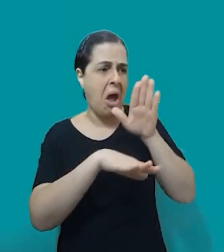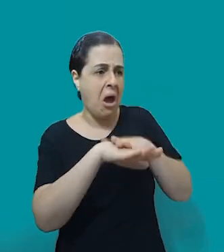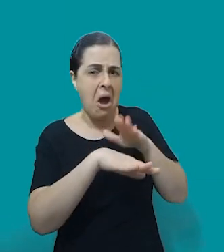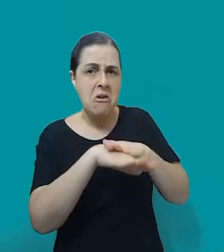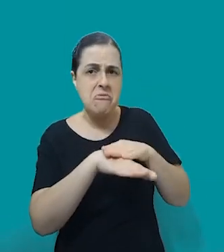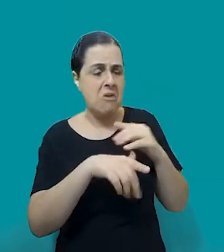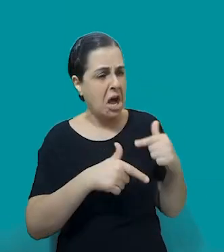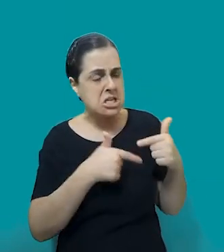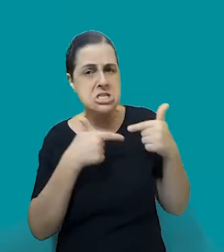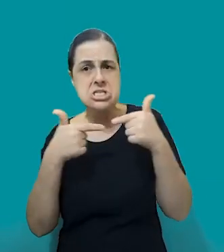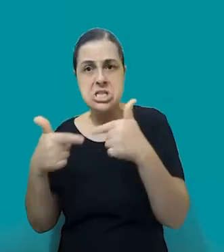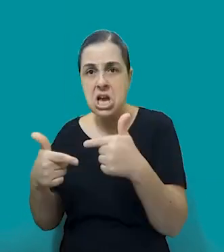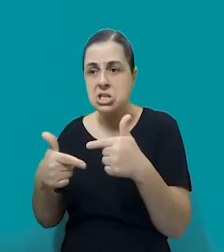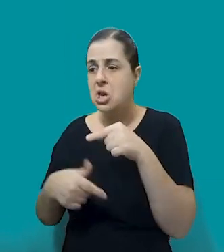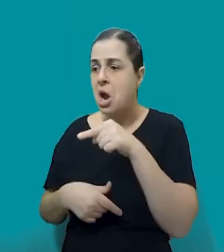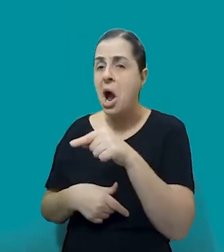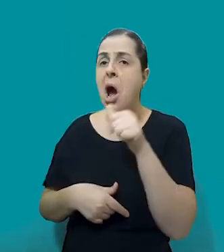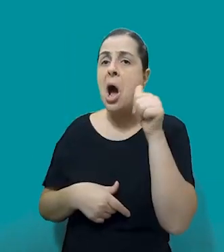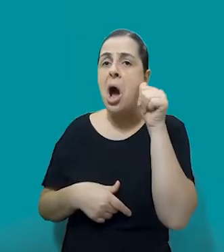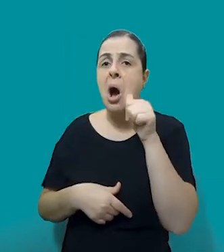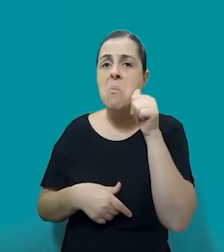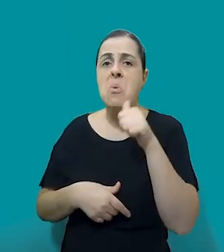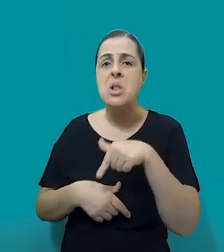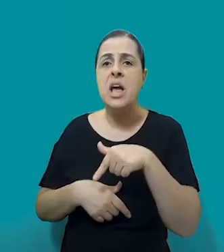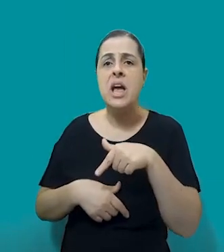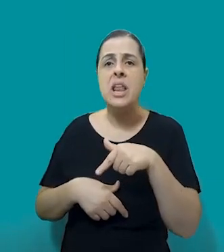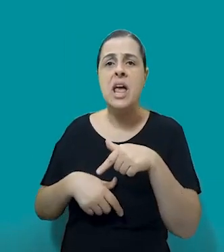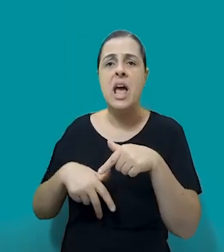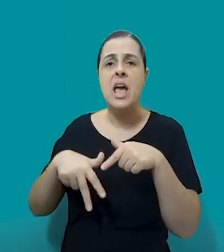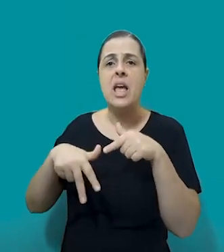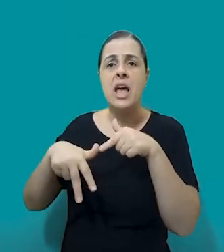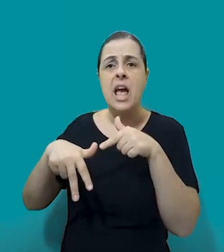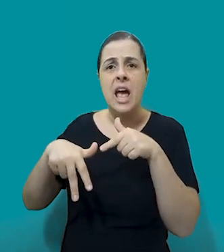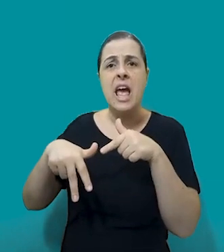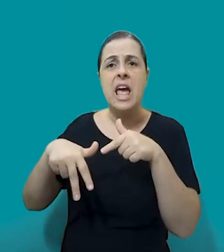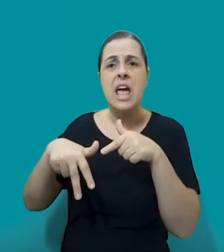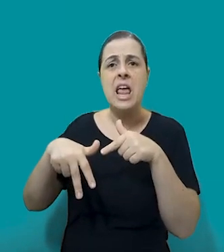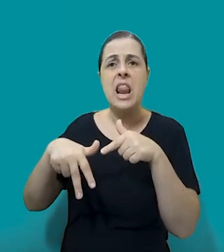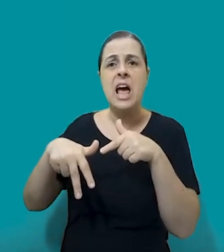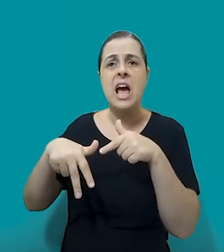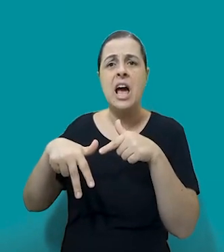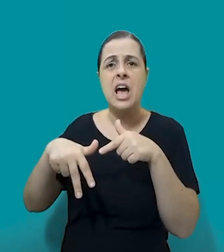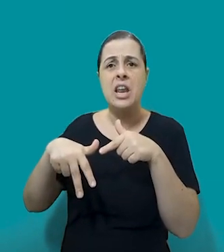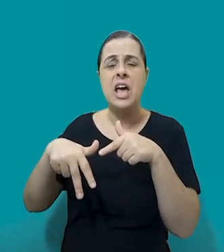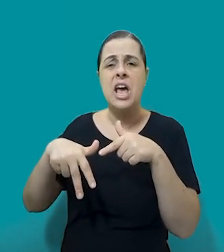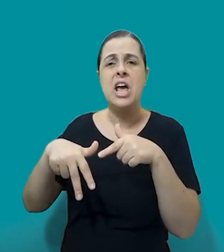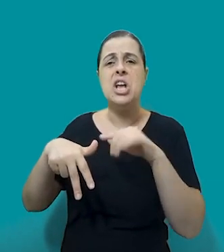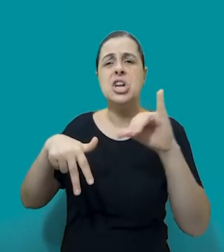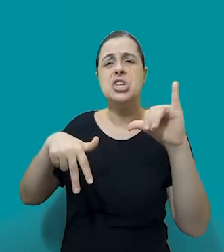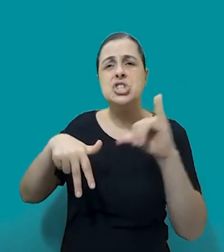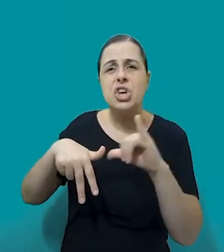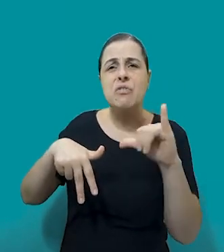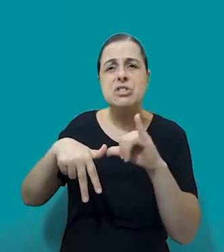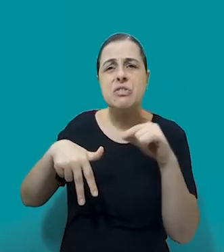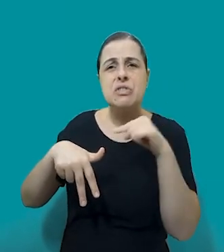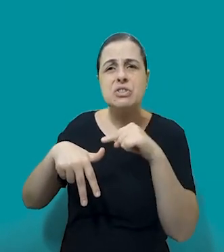sendo tratadas ou como elas estão sendo cuidadas. Então, queria que você falasse um pouquinho dessa banalização.